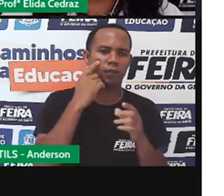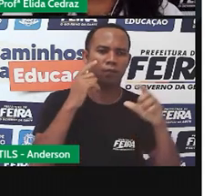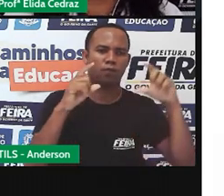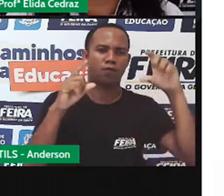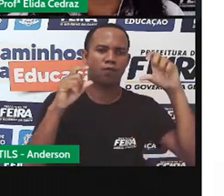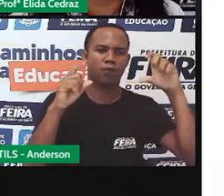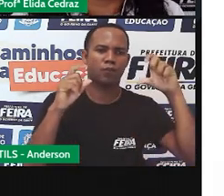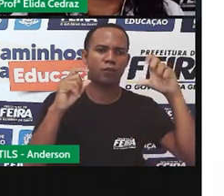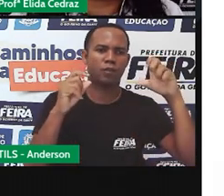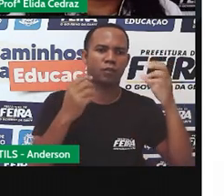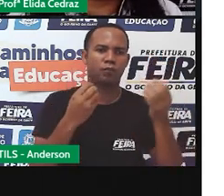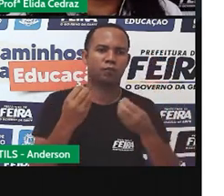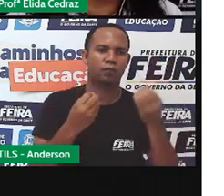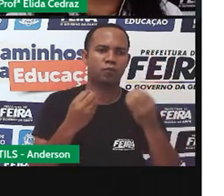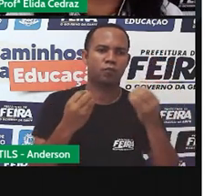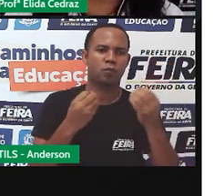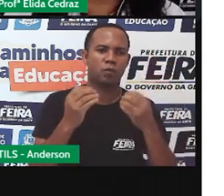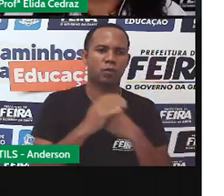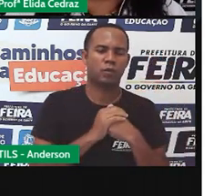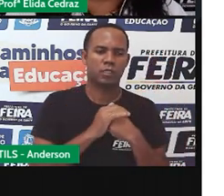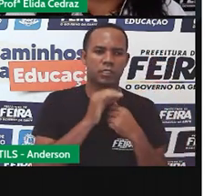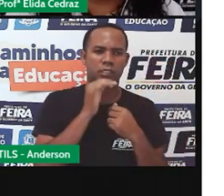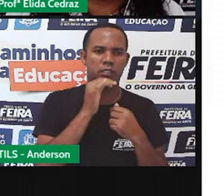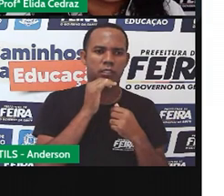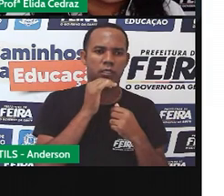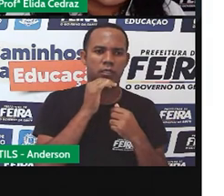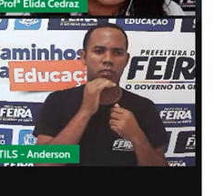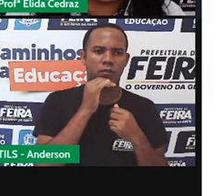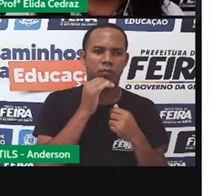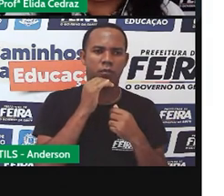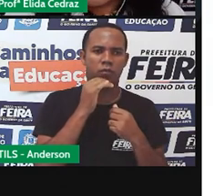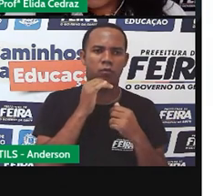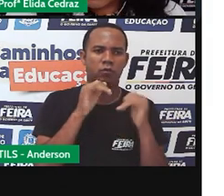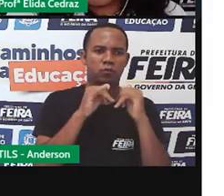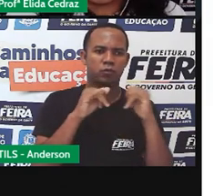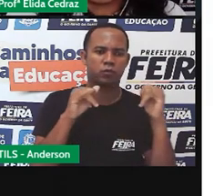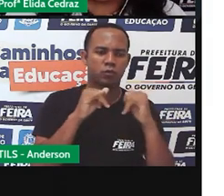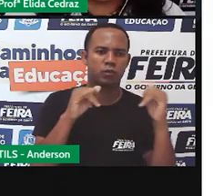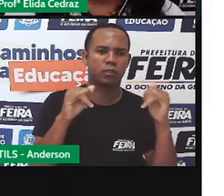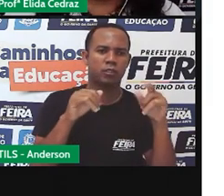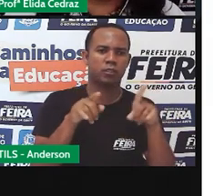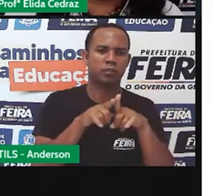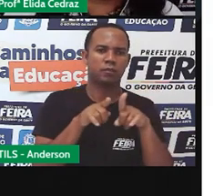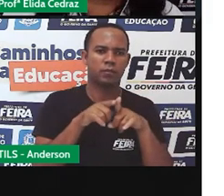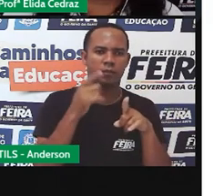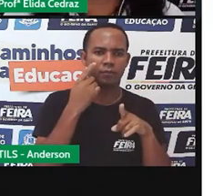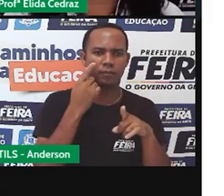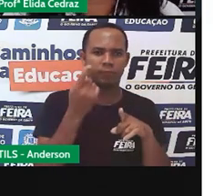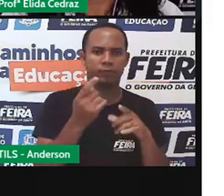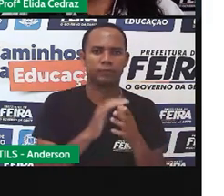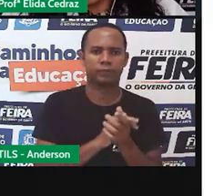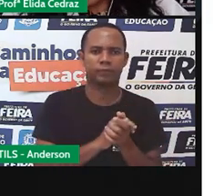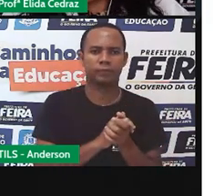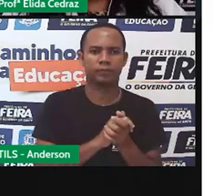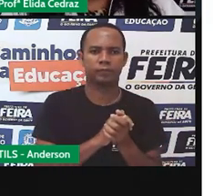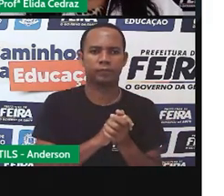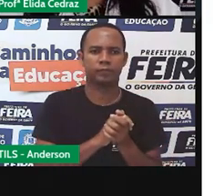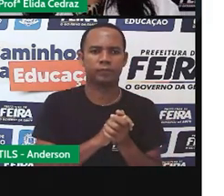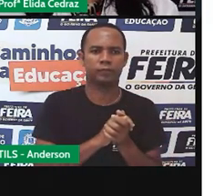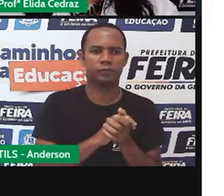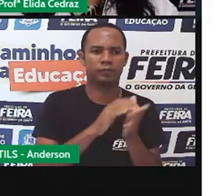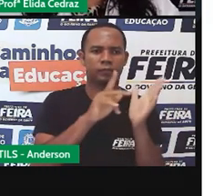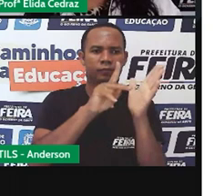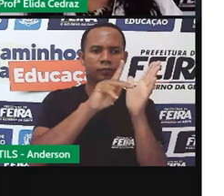fotografia, a referência, as notícias extras e o rodapé. O